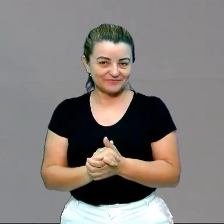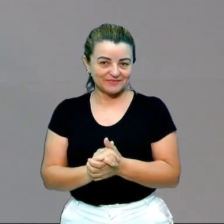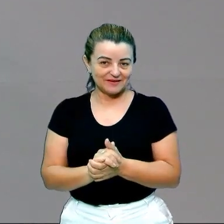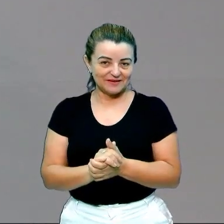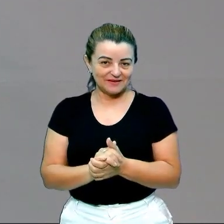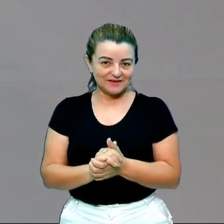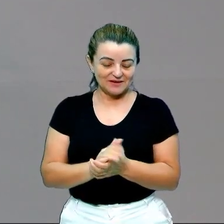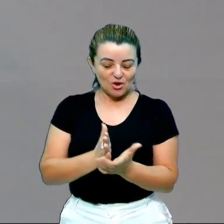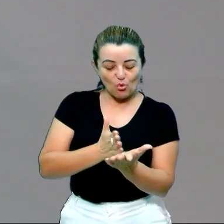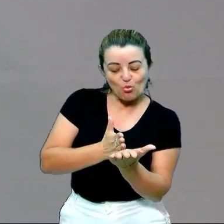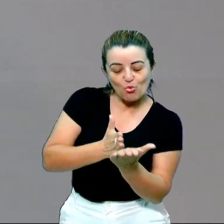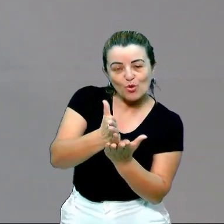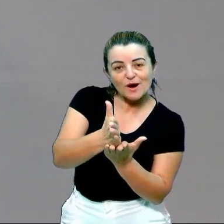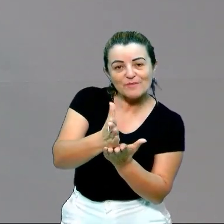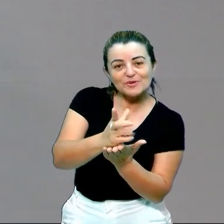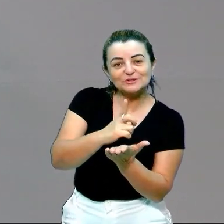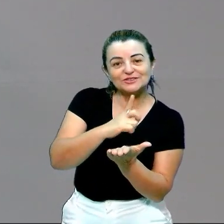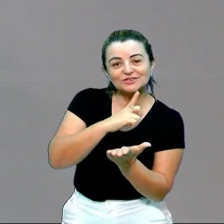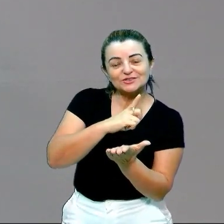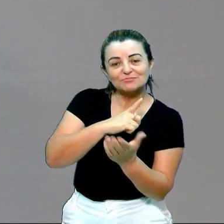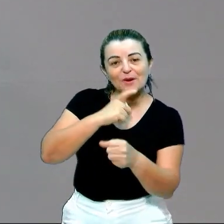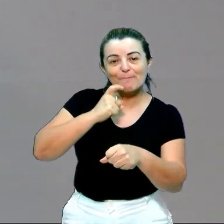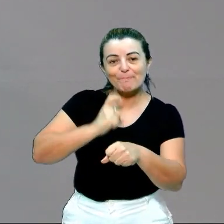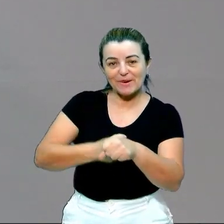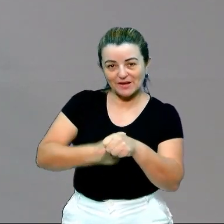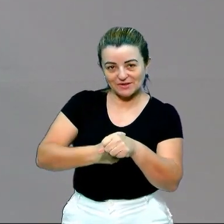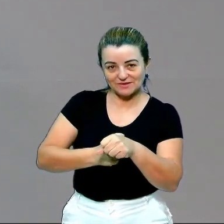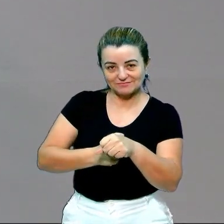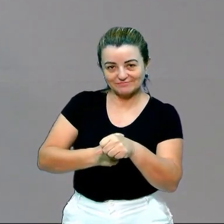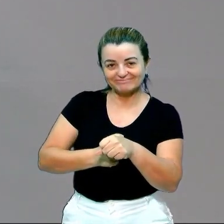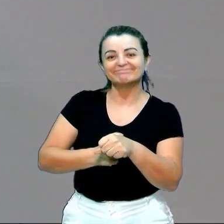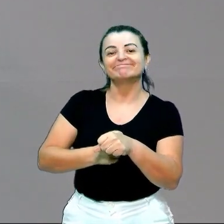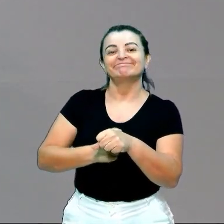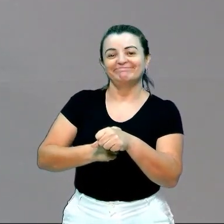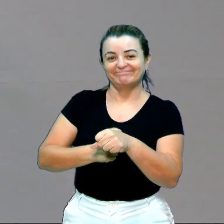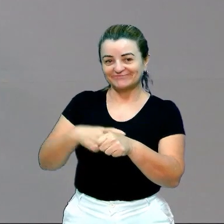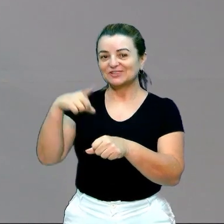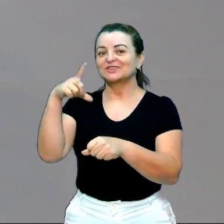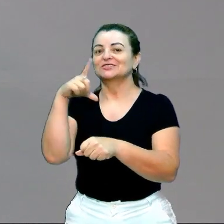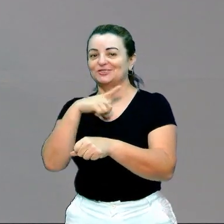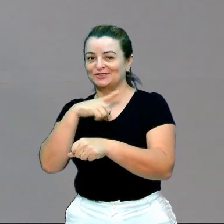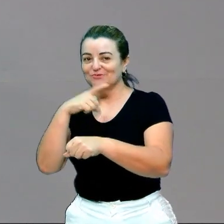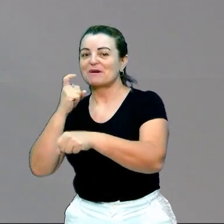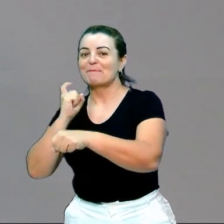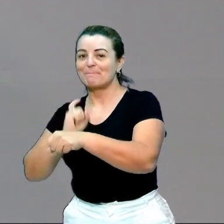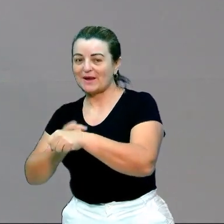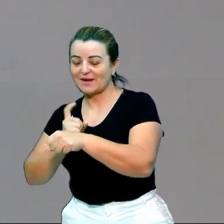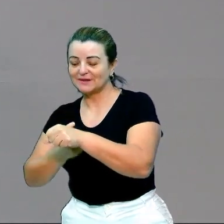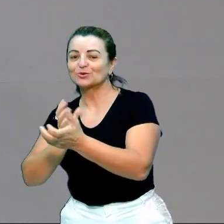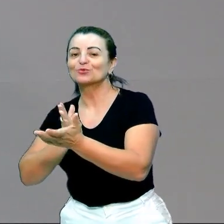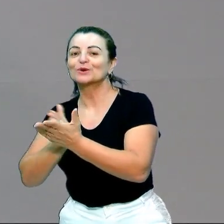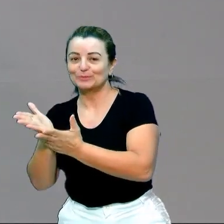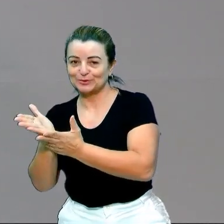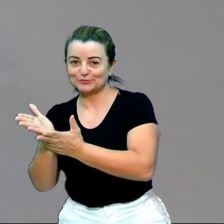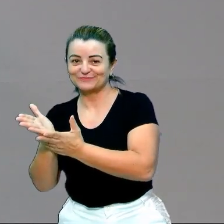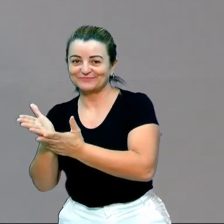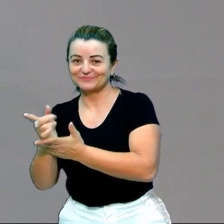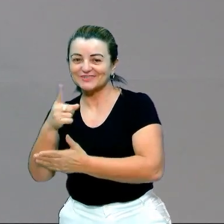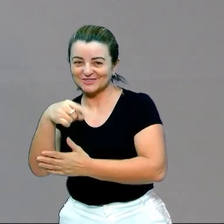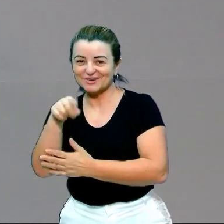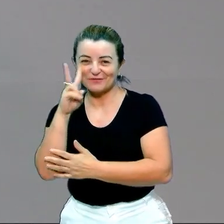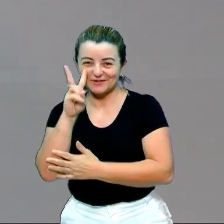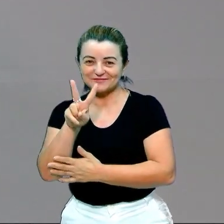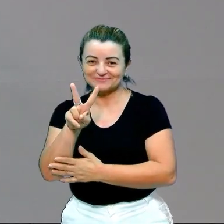caminho tinha uma pedra. Tinha uma pedra no meio do caminho. Alguém já ouviu falar? Sim, né? Com certeza.